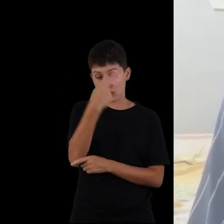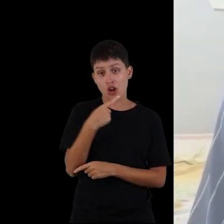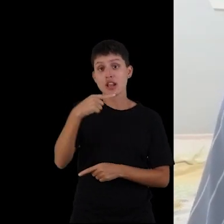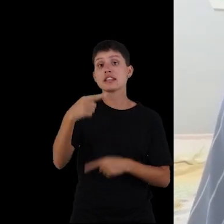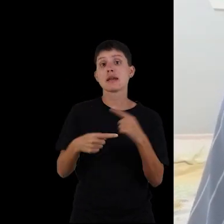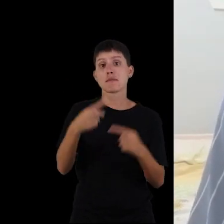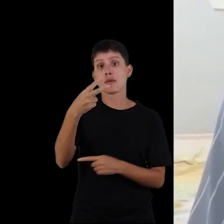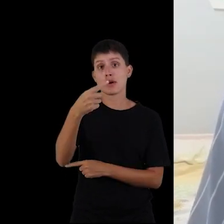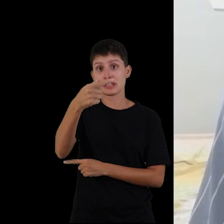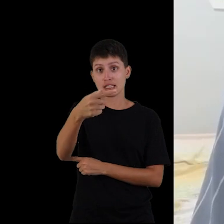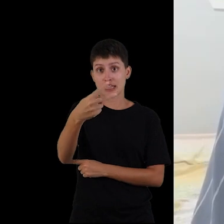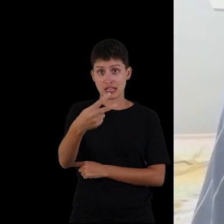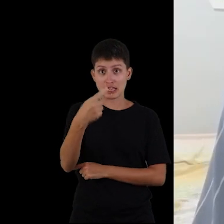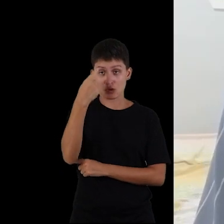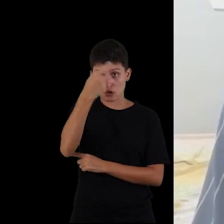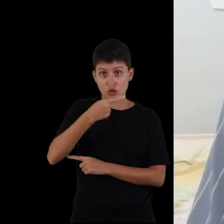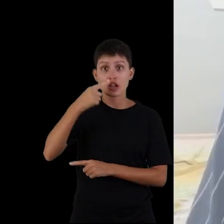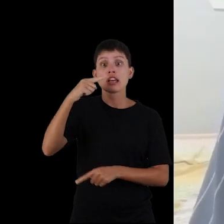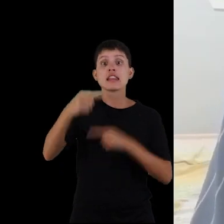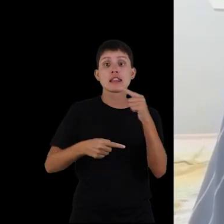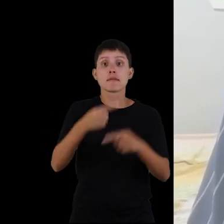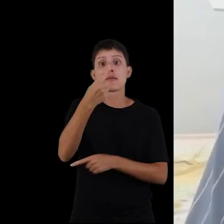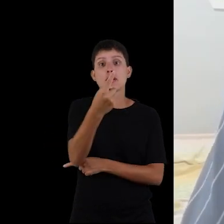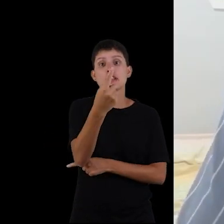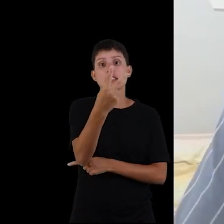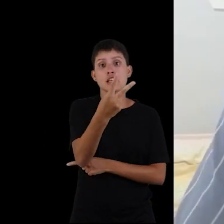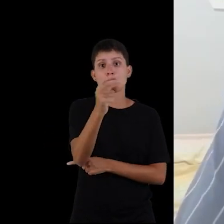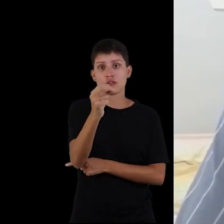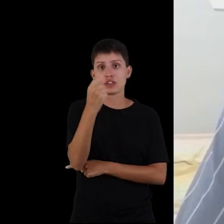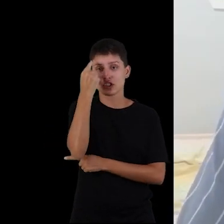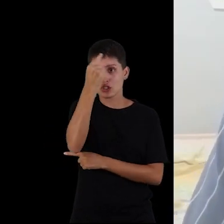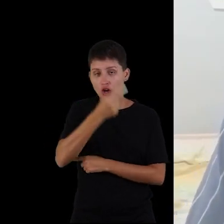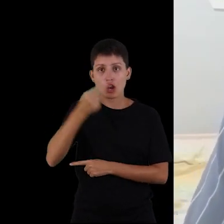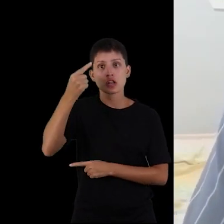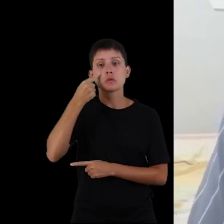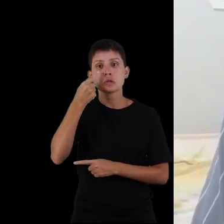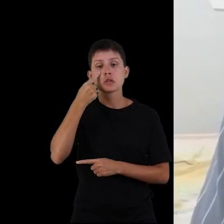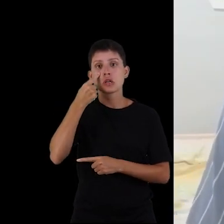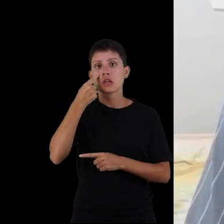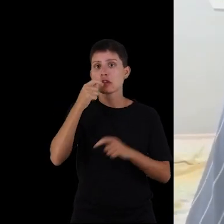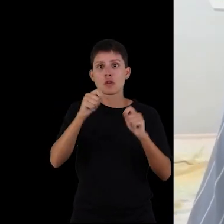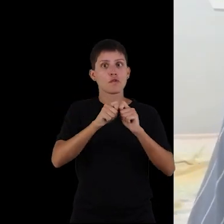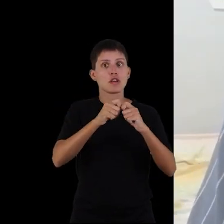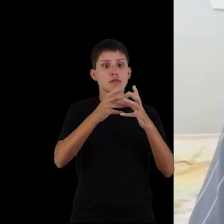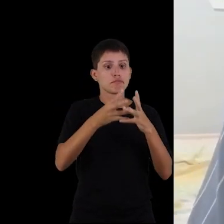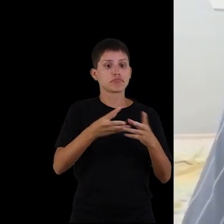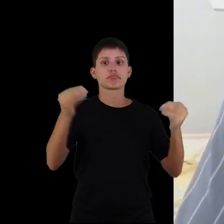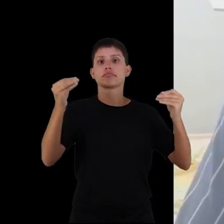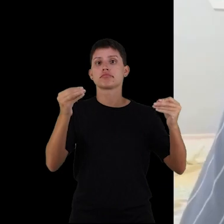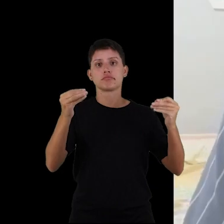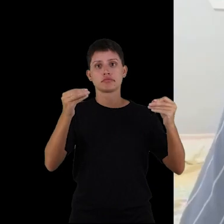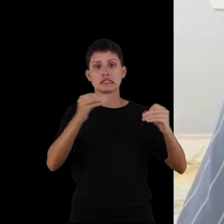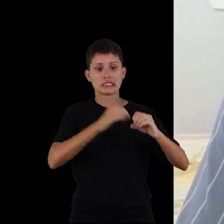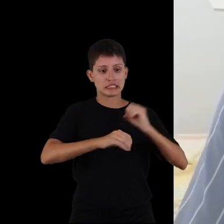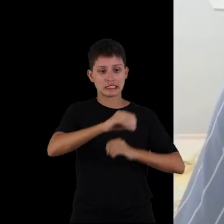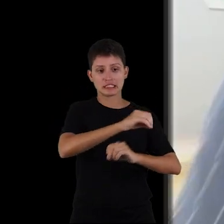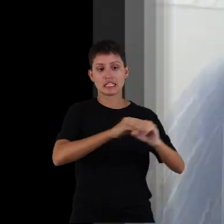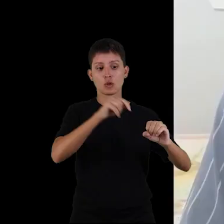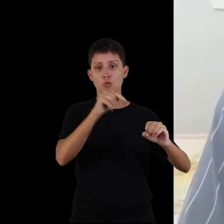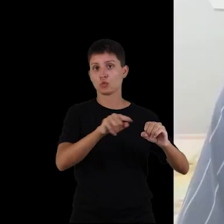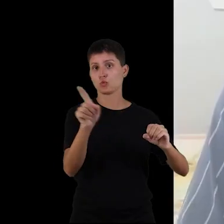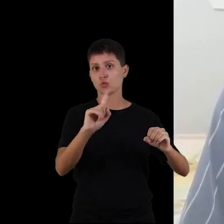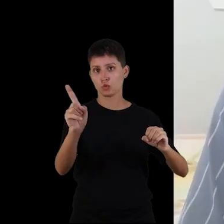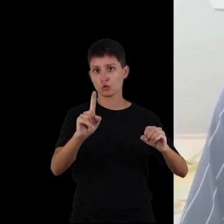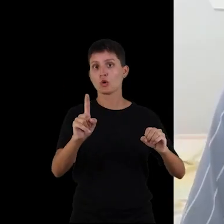120 horas, o inibidor de tripicina, né, ele não causou a mortalidade dessas células.